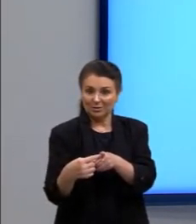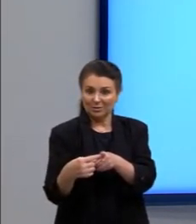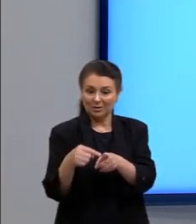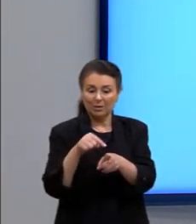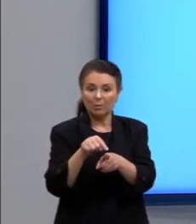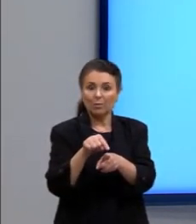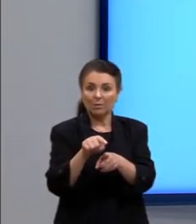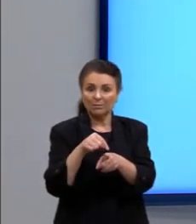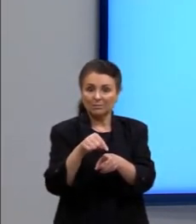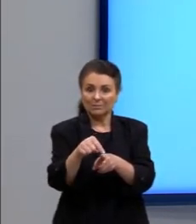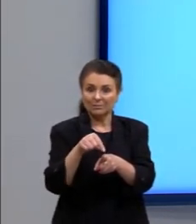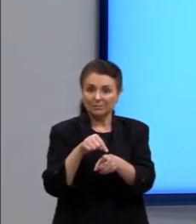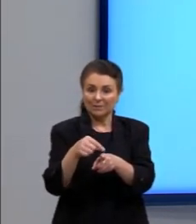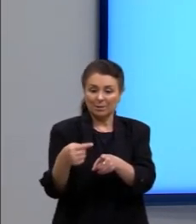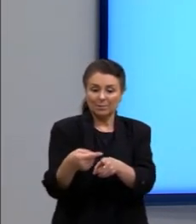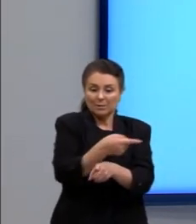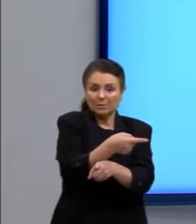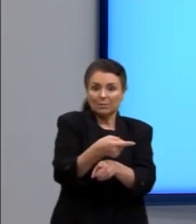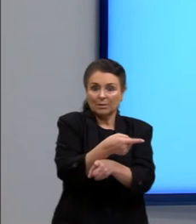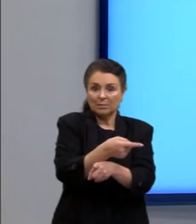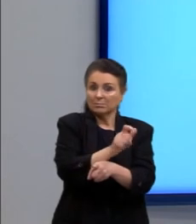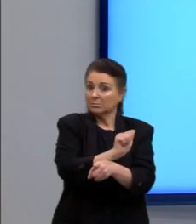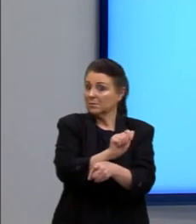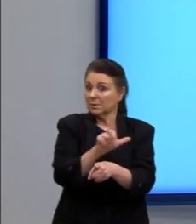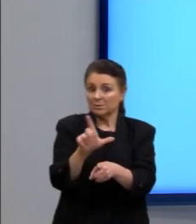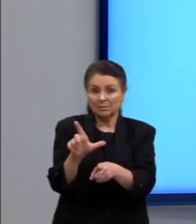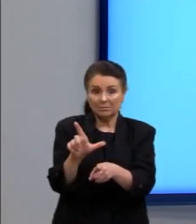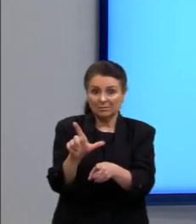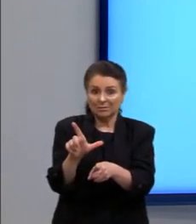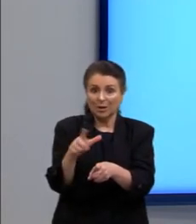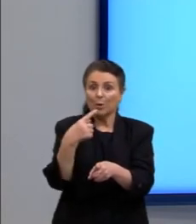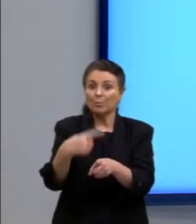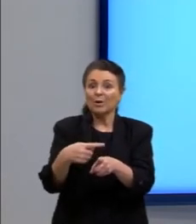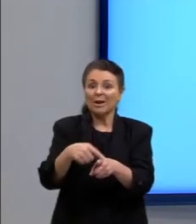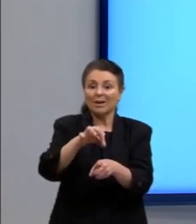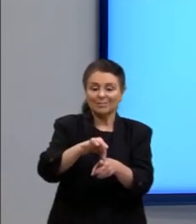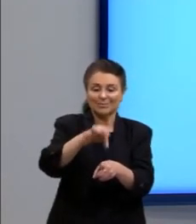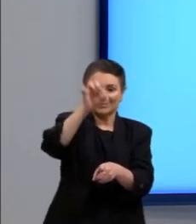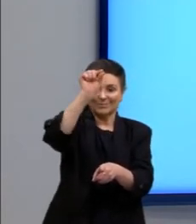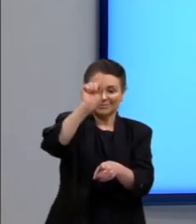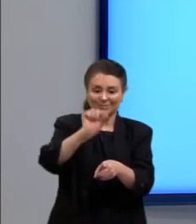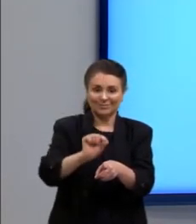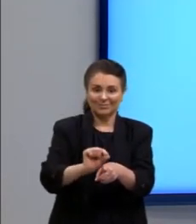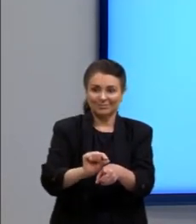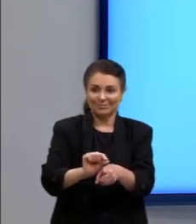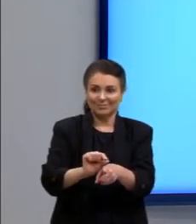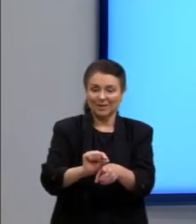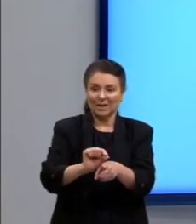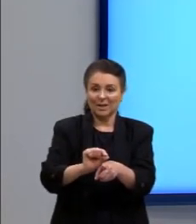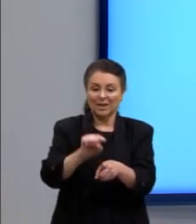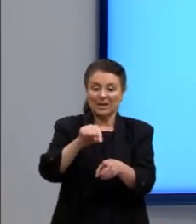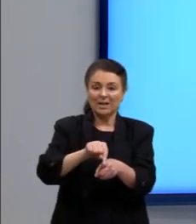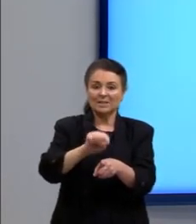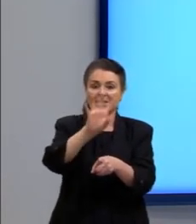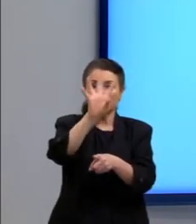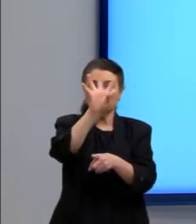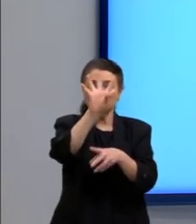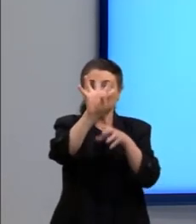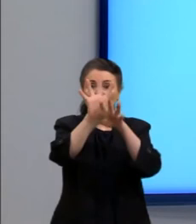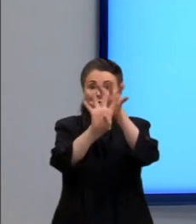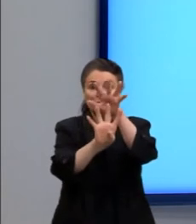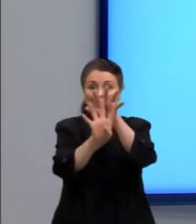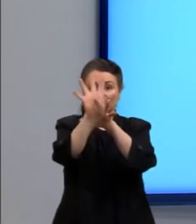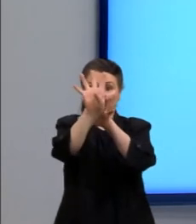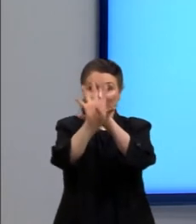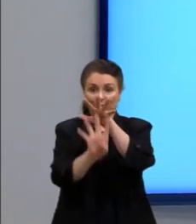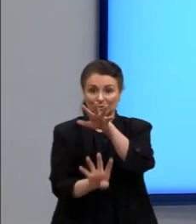Somente as azuis que estão na direção vertical. Então, esse óculos aqui, né, ele vai filtrar as ondas na